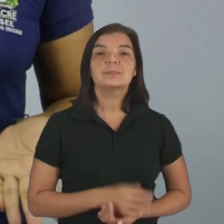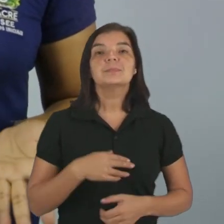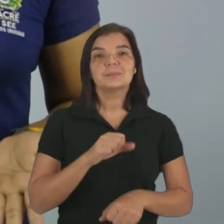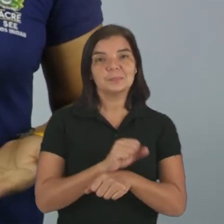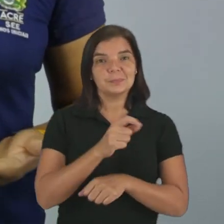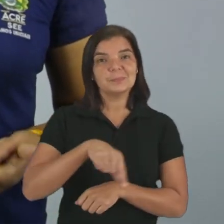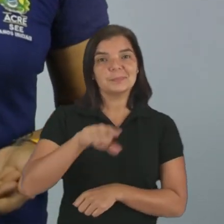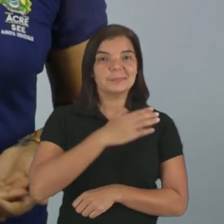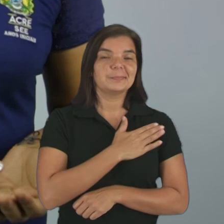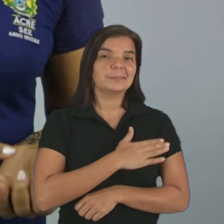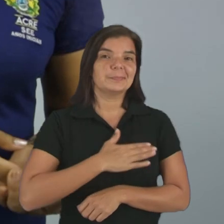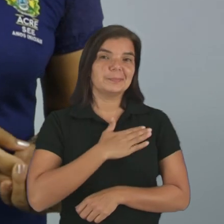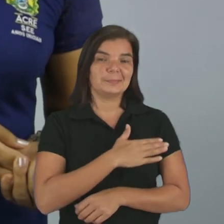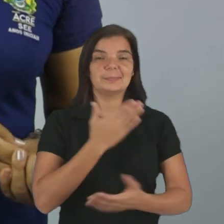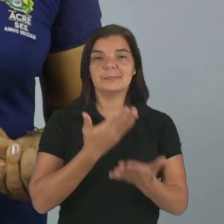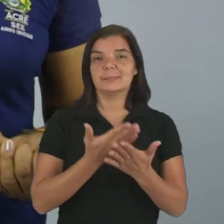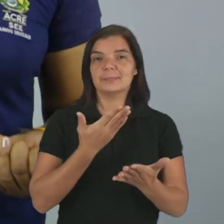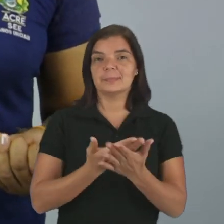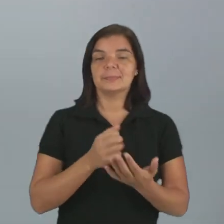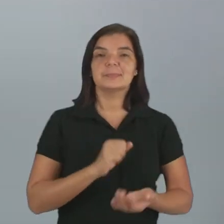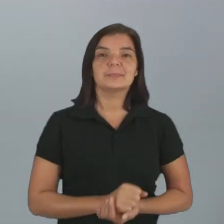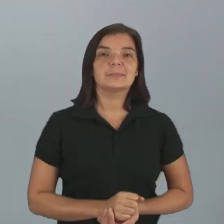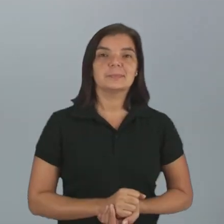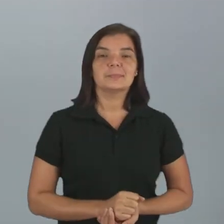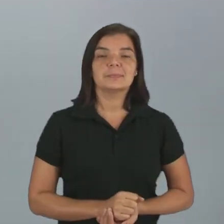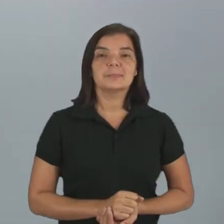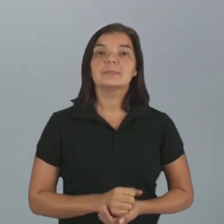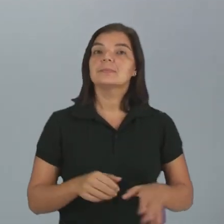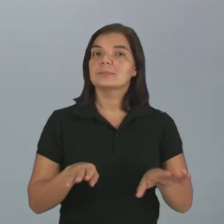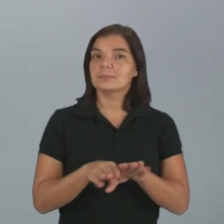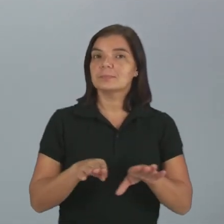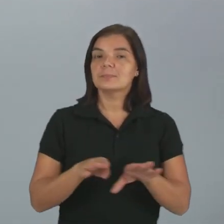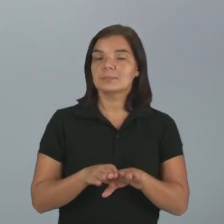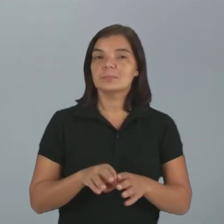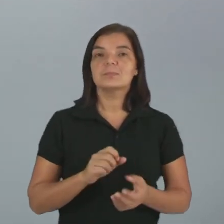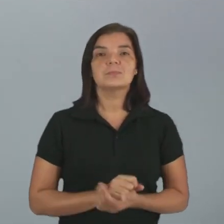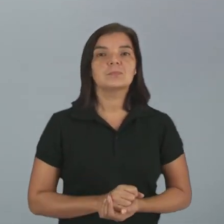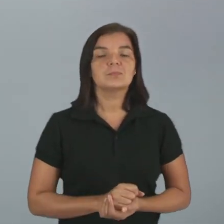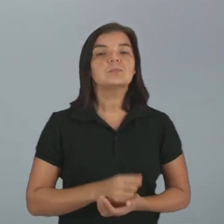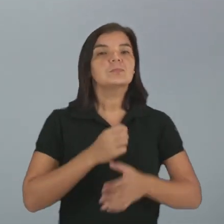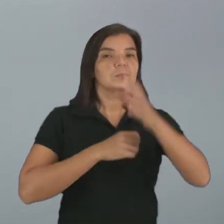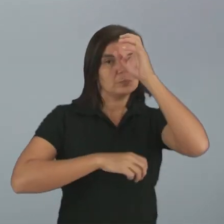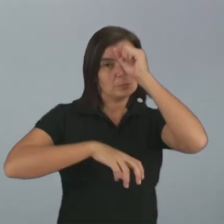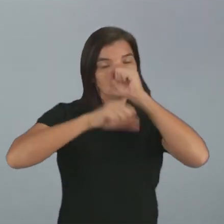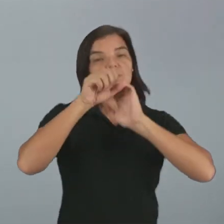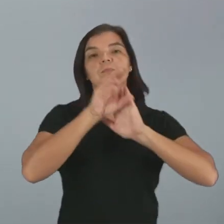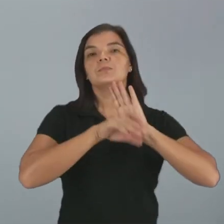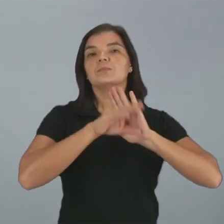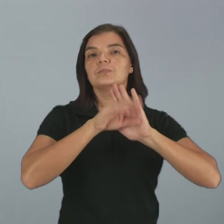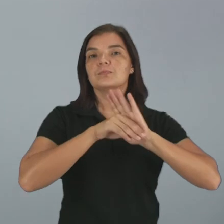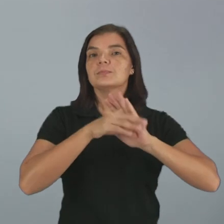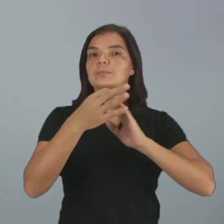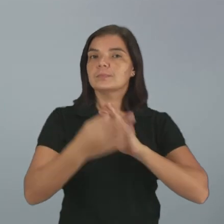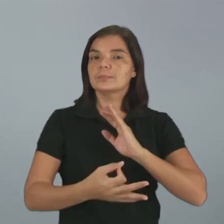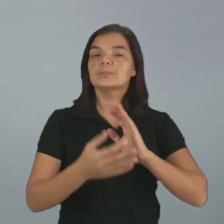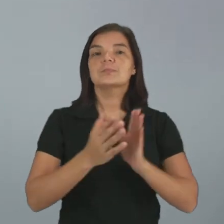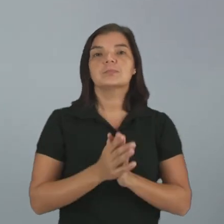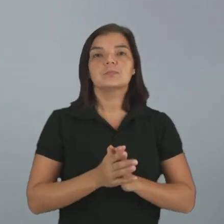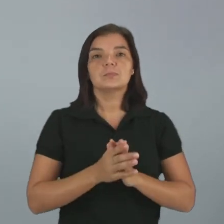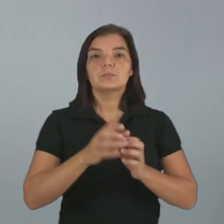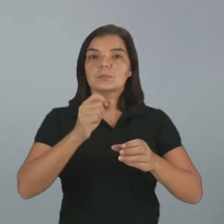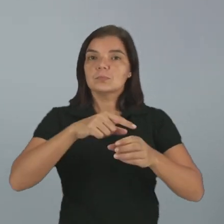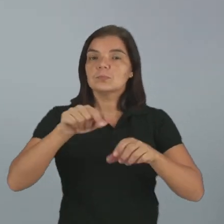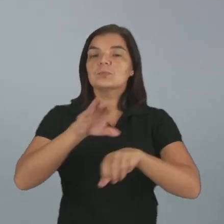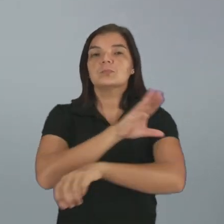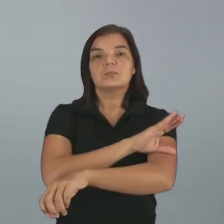espero que vocês tenham gostado desta aula. Além de gostar, eu tenho realmente aprendido o conteúdo, certo? Sobre as produções